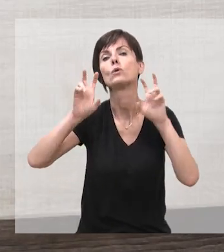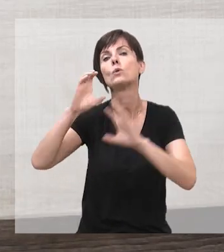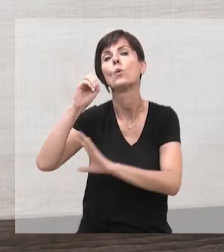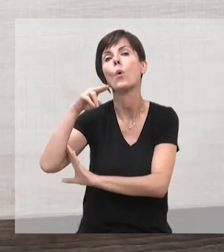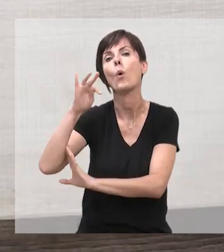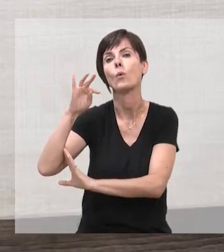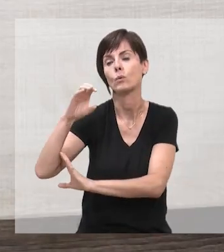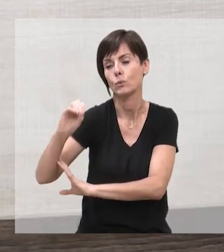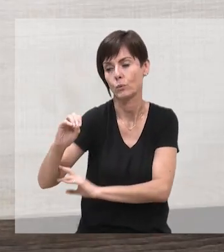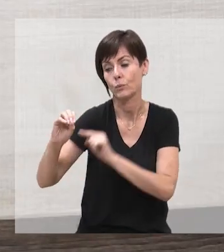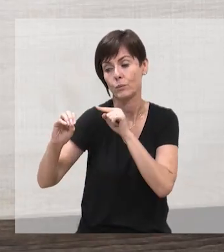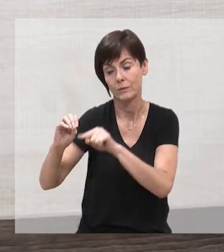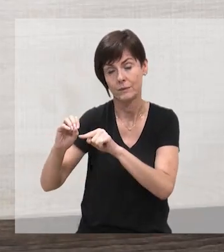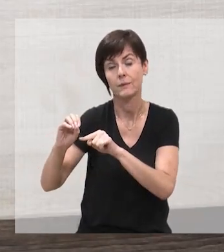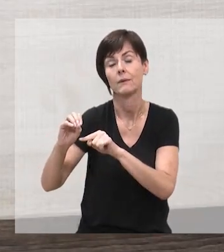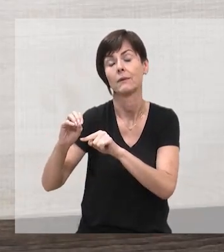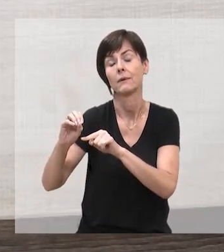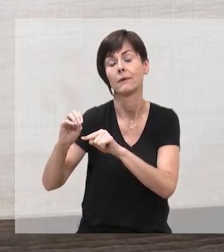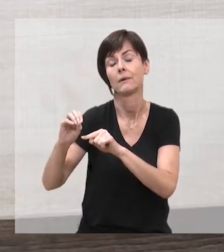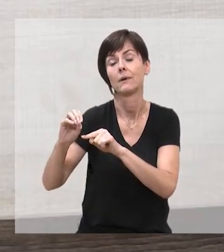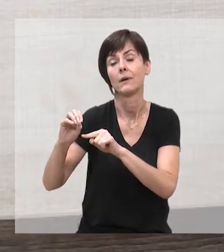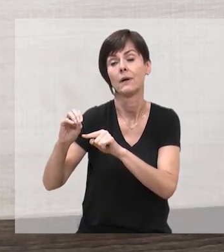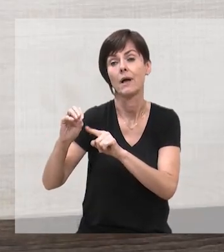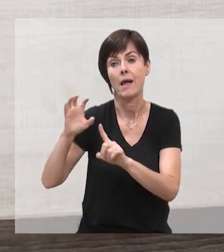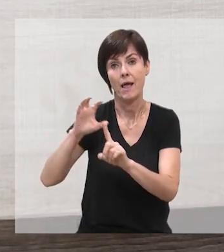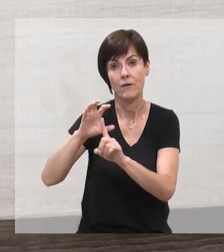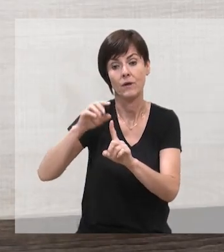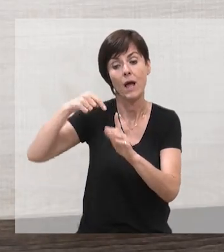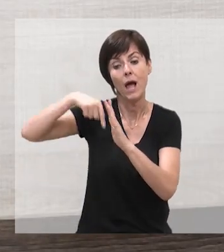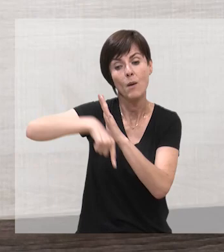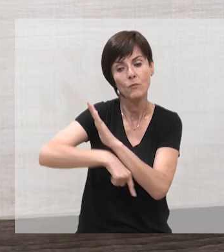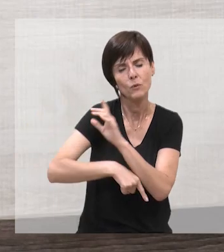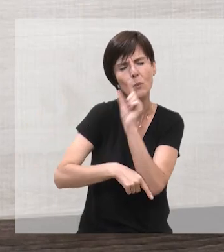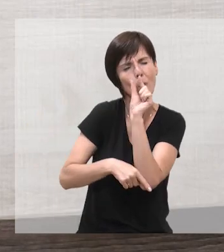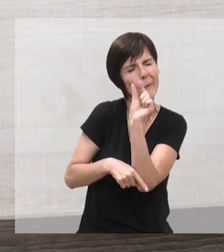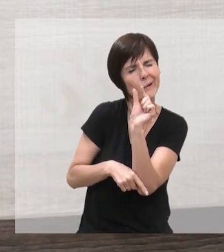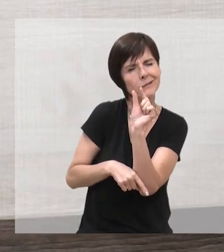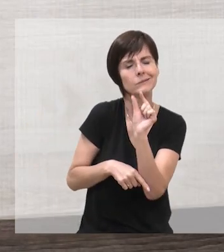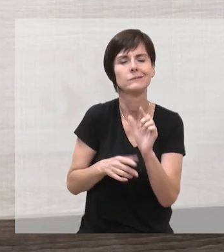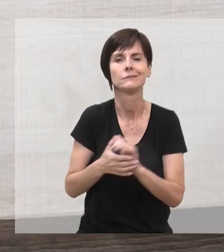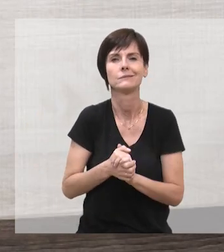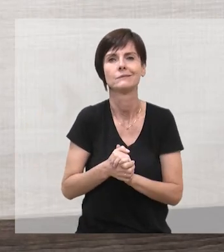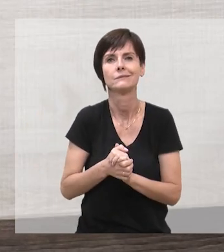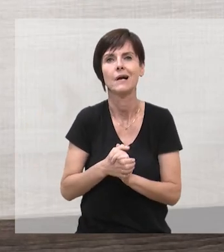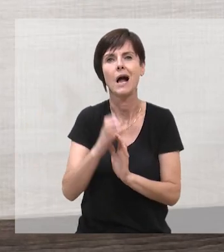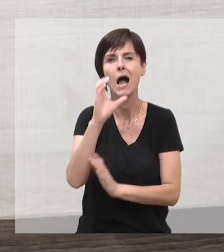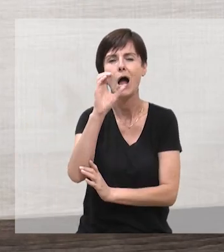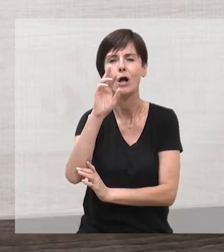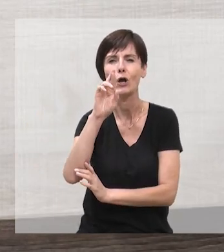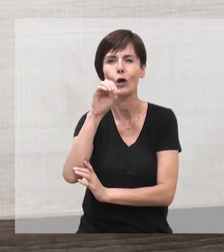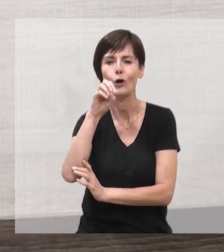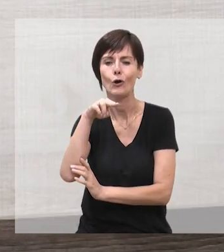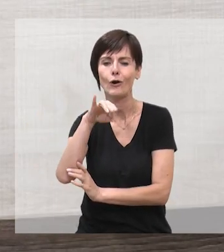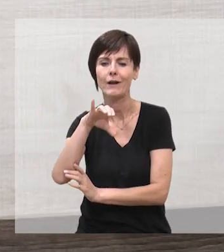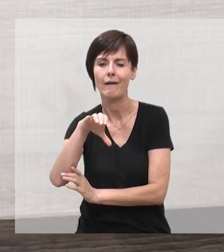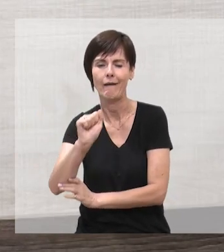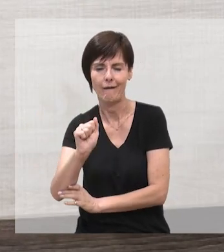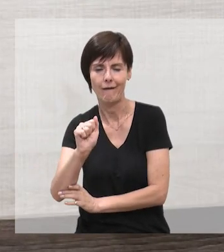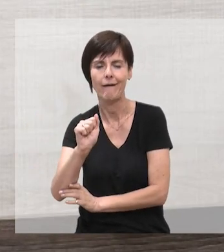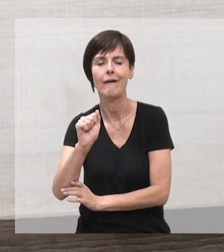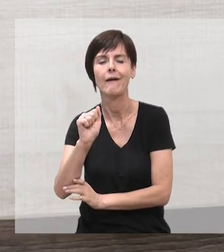mais corriqueiro. Então, o conto diferenciando da crônica, ele aprofunda um pouco mais. A crônica era a